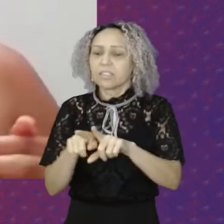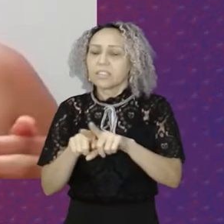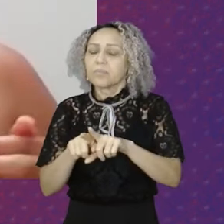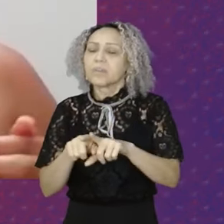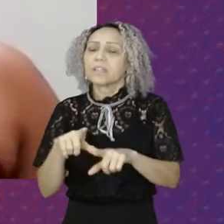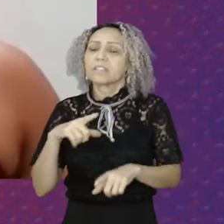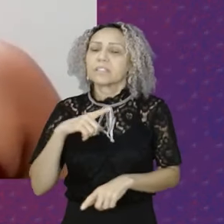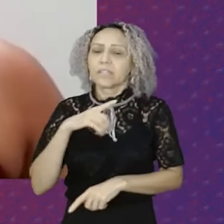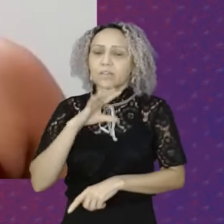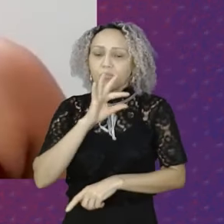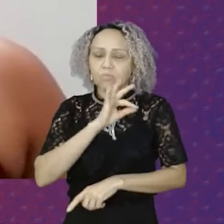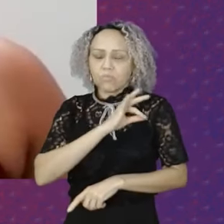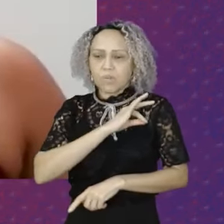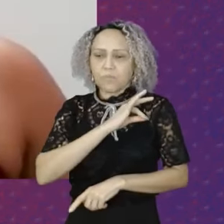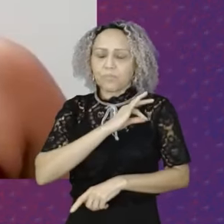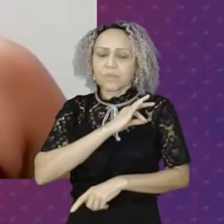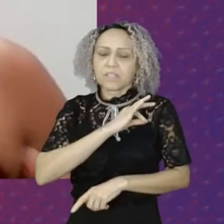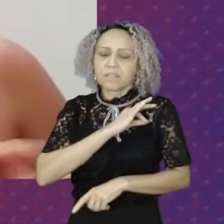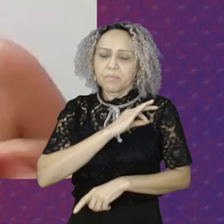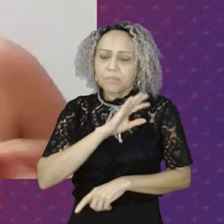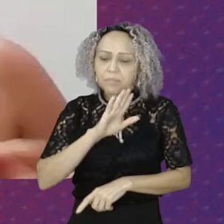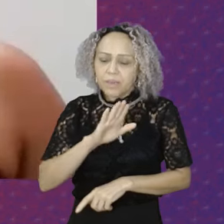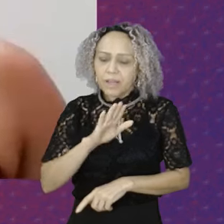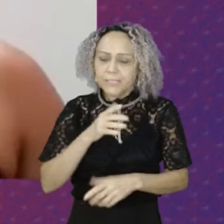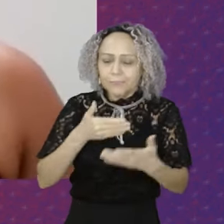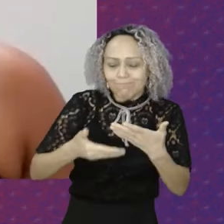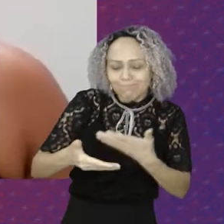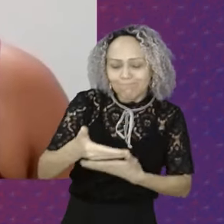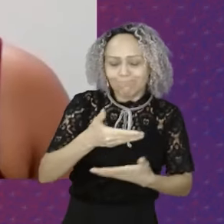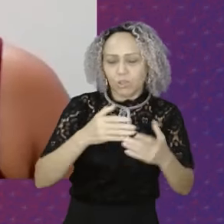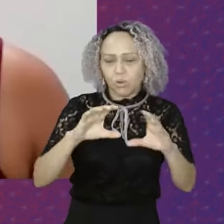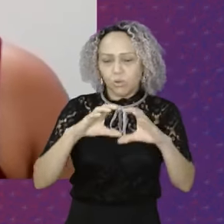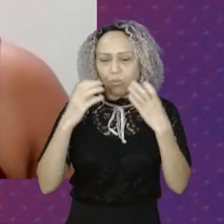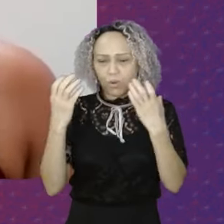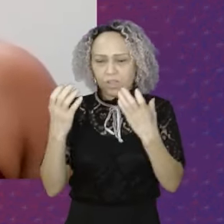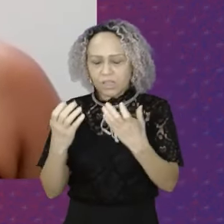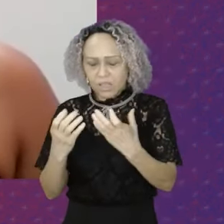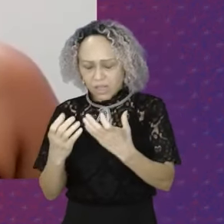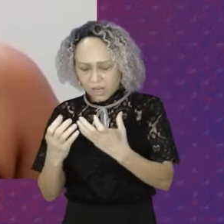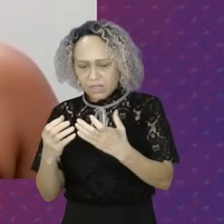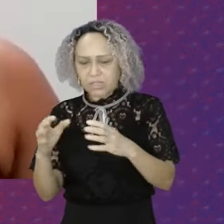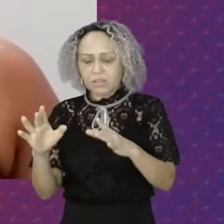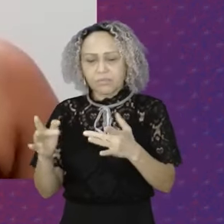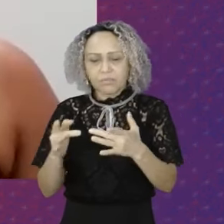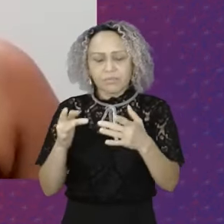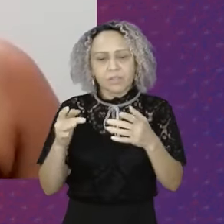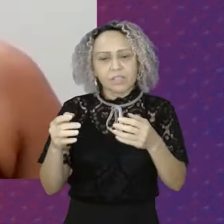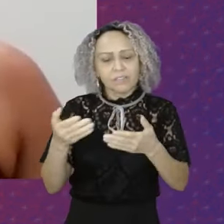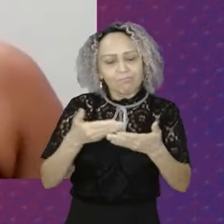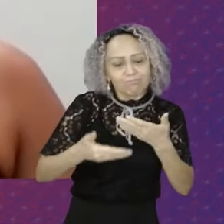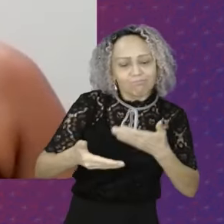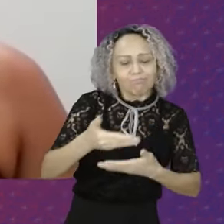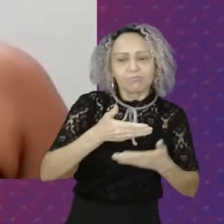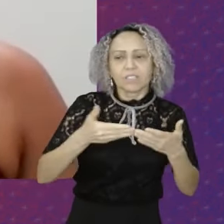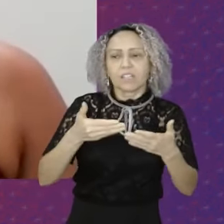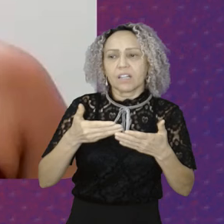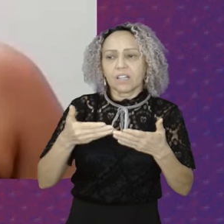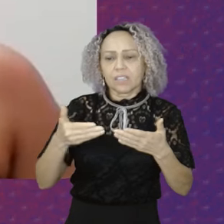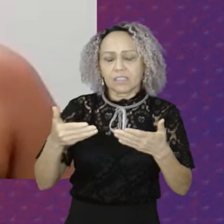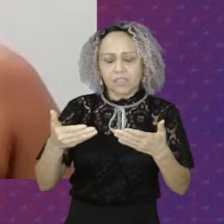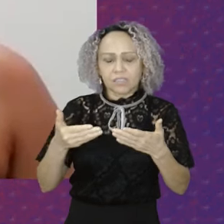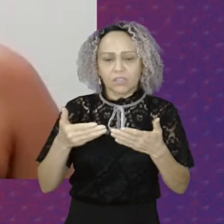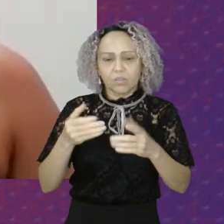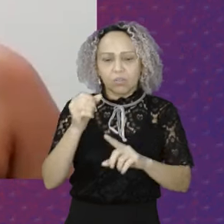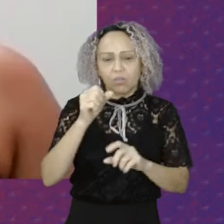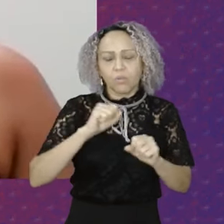comunitária De bem articulada Com os movimentos sociais Durante agora